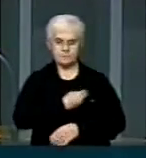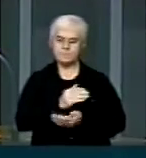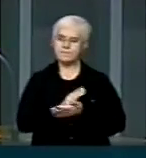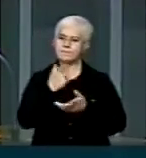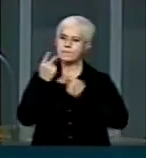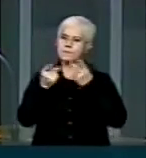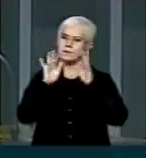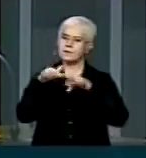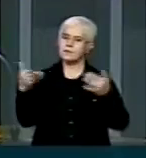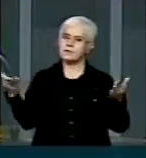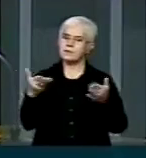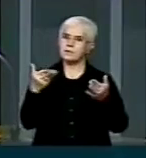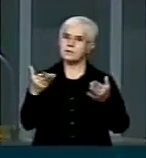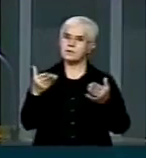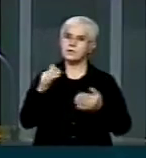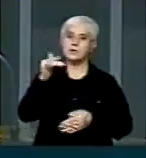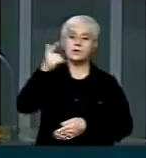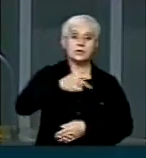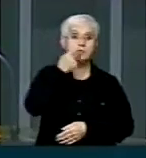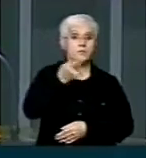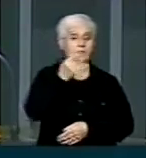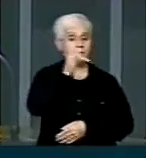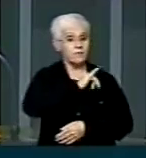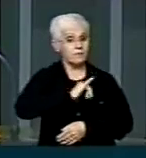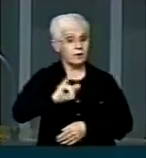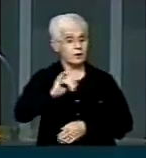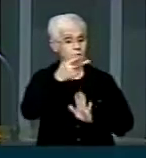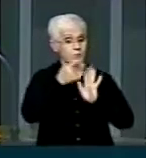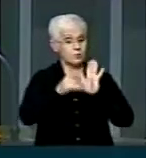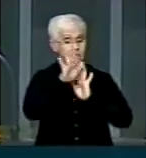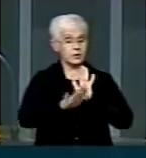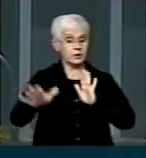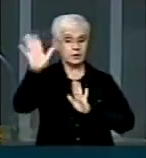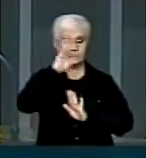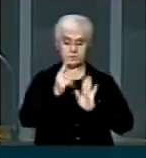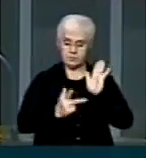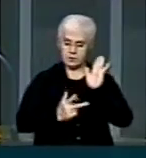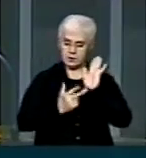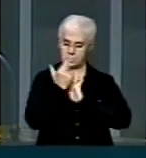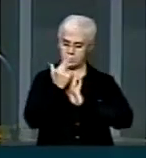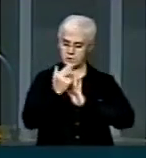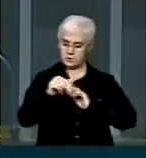ressaltando mais uma vez o efeito do Programa Nacional de Transplante,